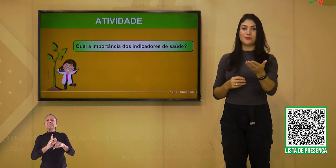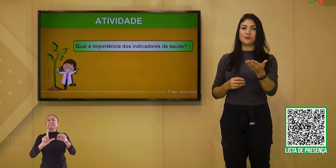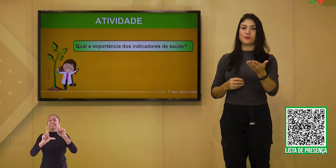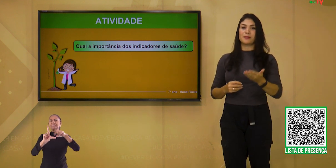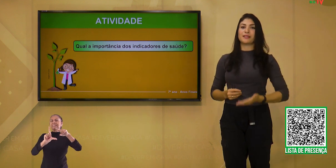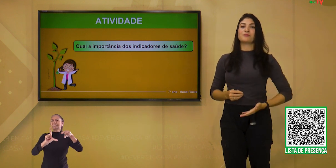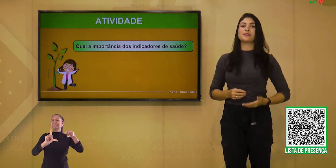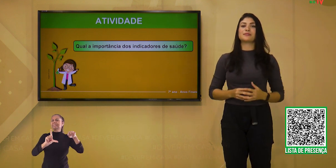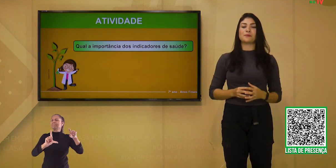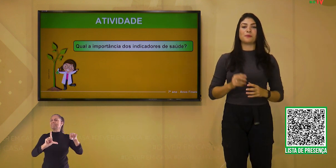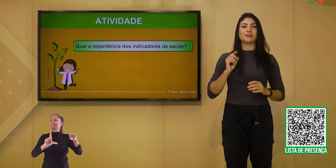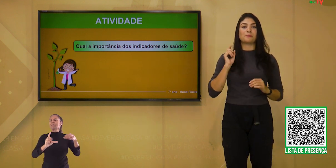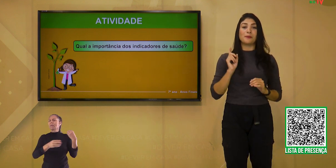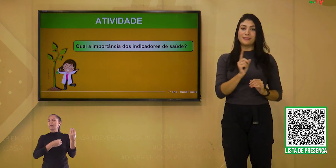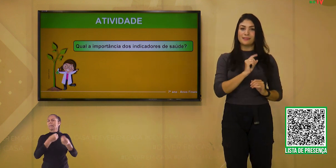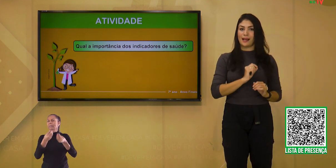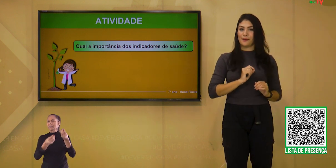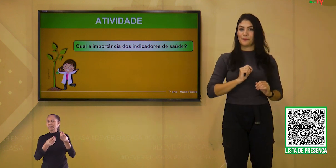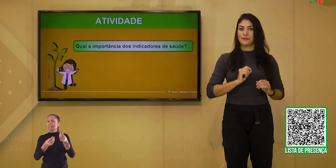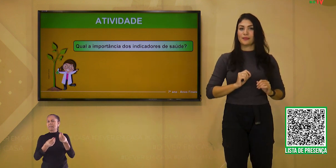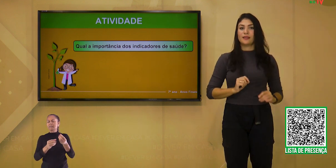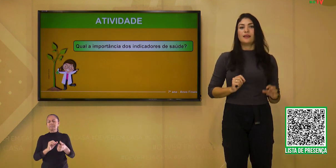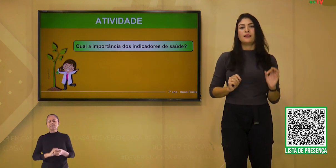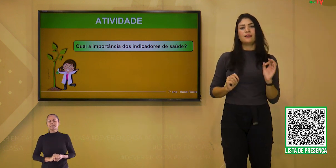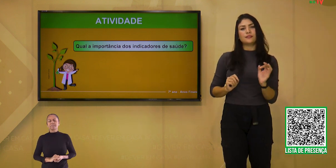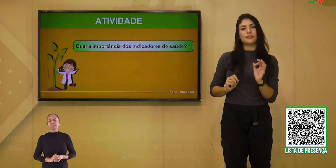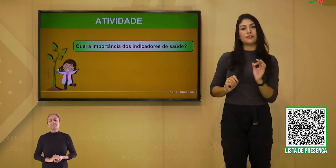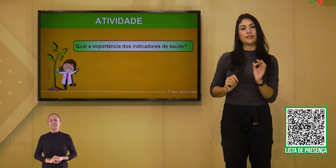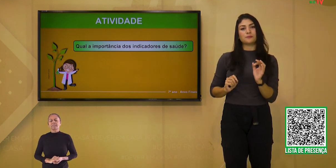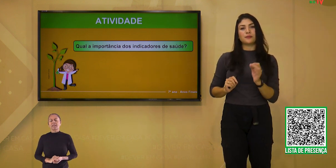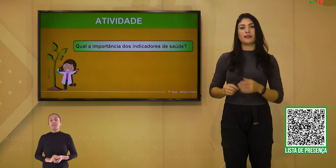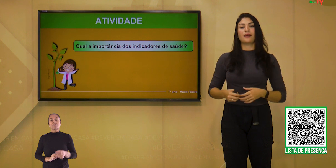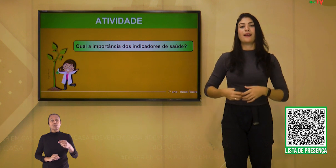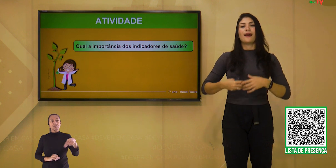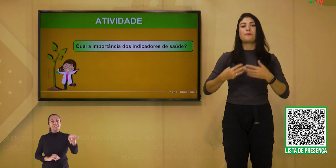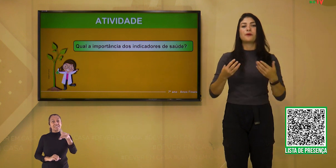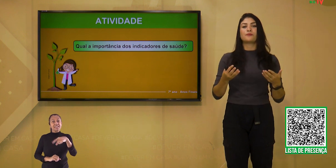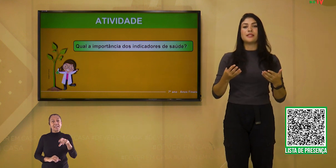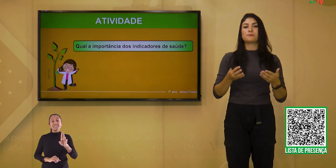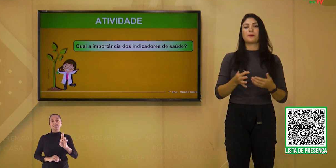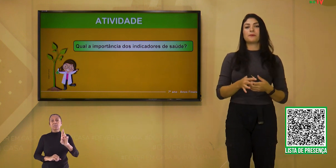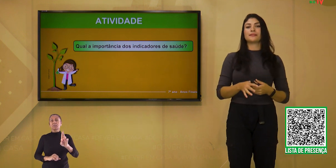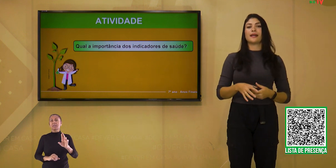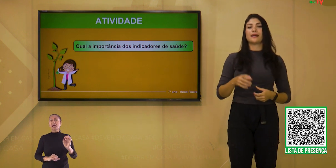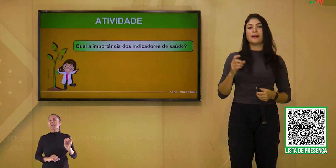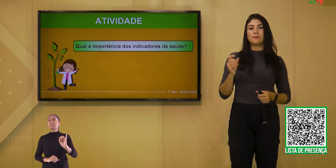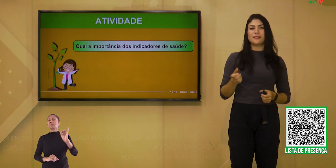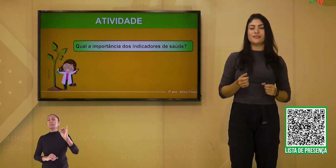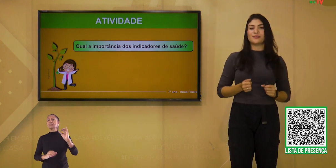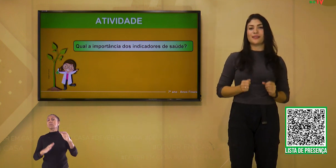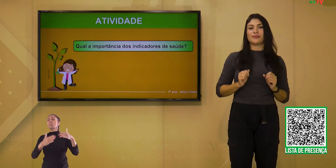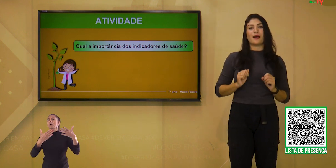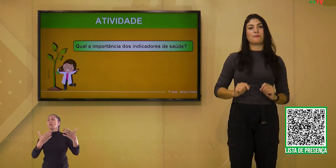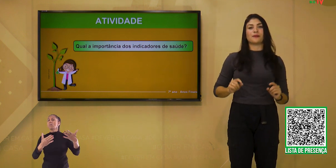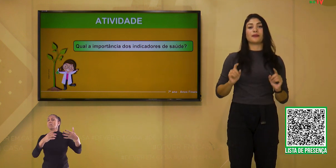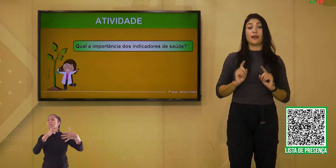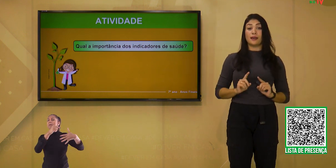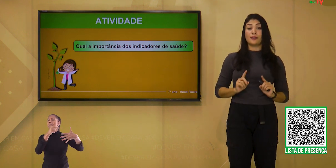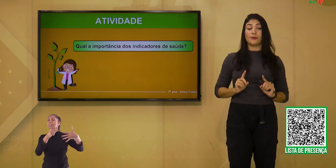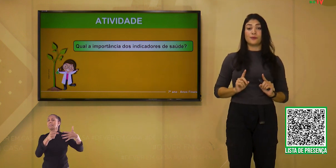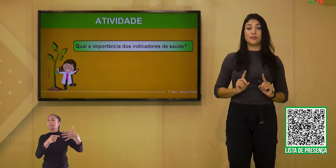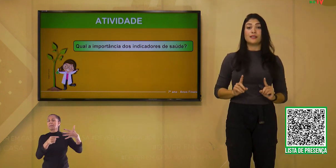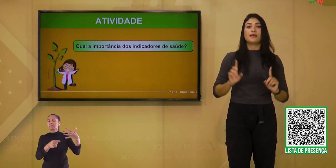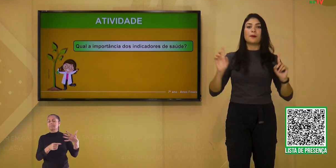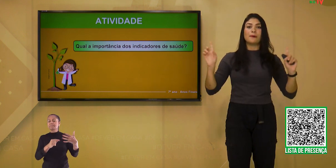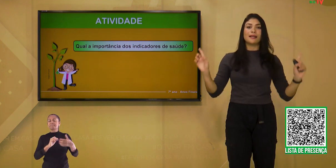alguns segundos para que você possa pensar. E antes de responder, aproveite para apontar a câmera de um celular celular para o